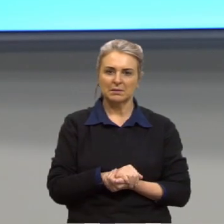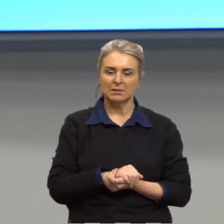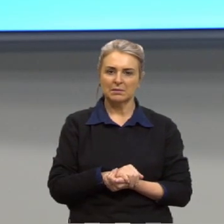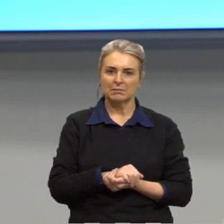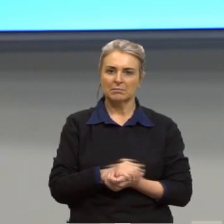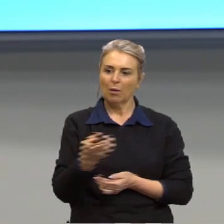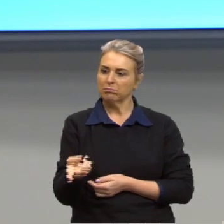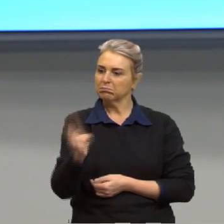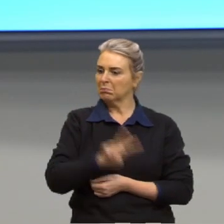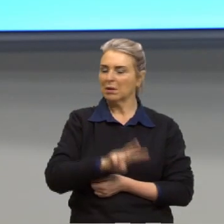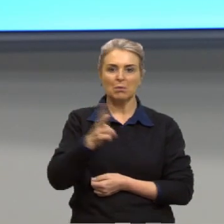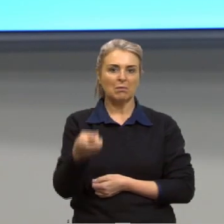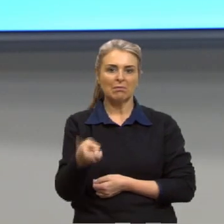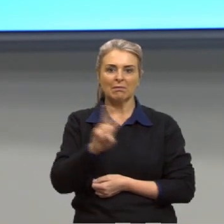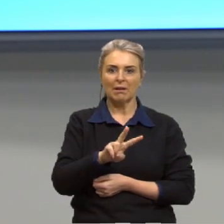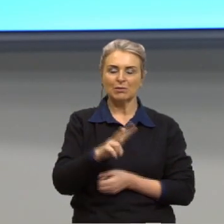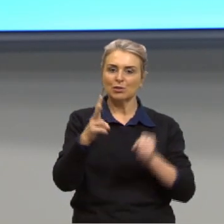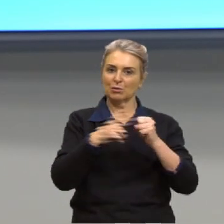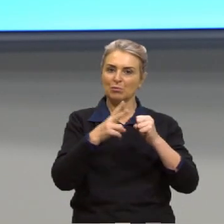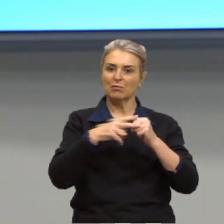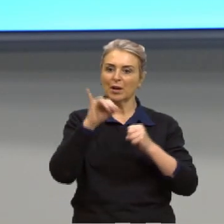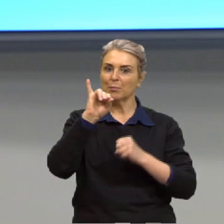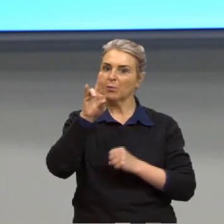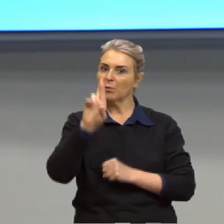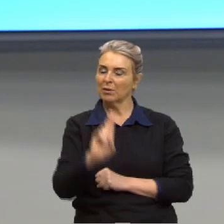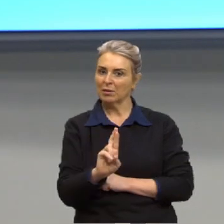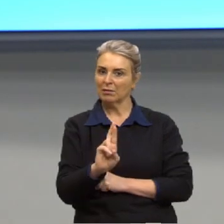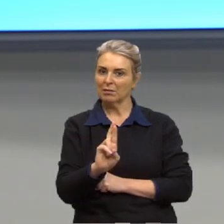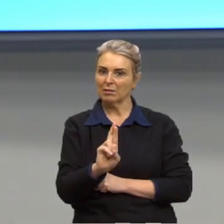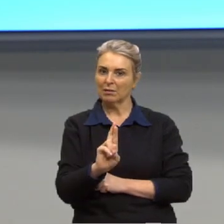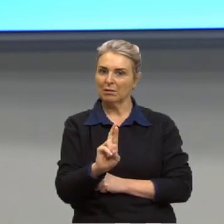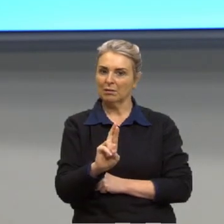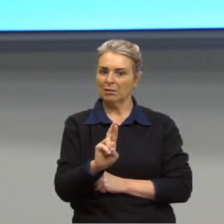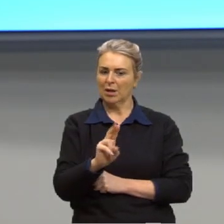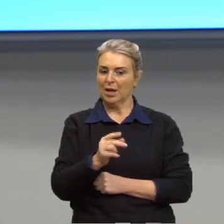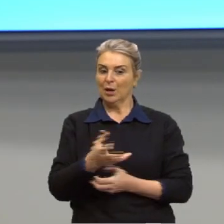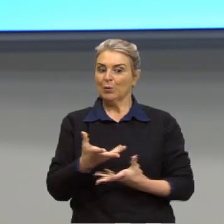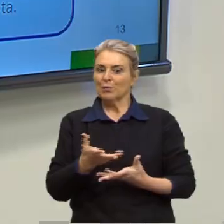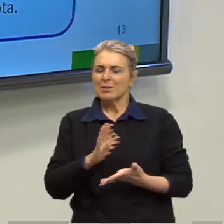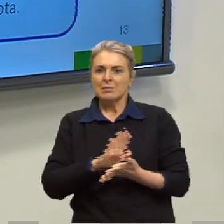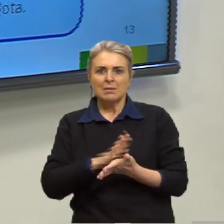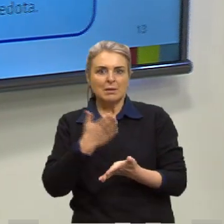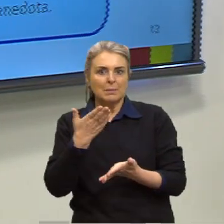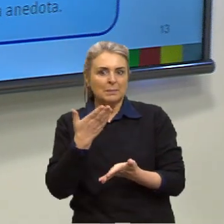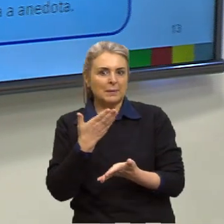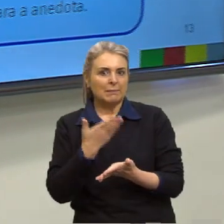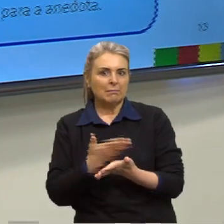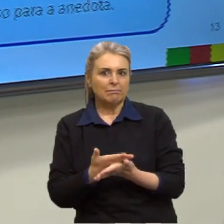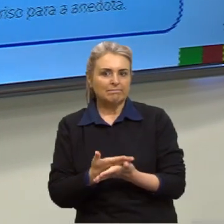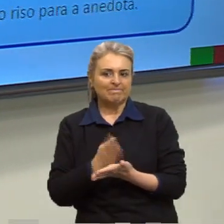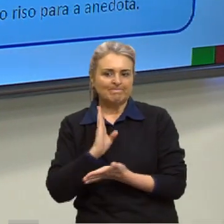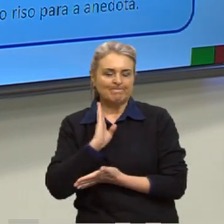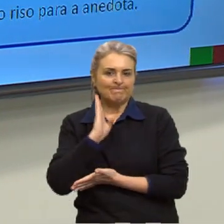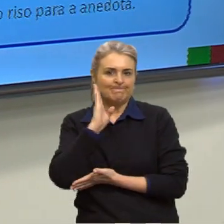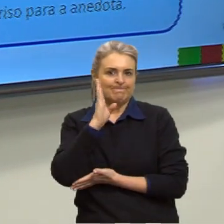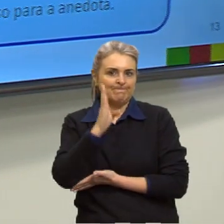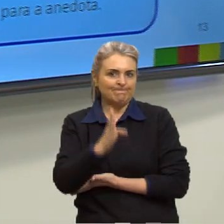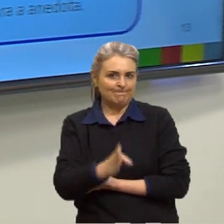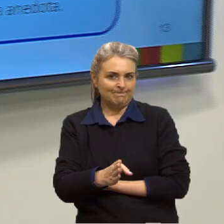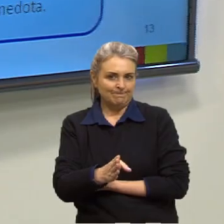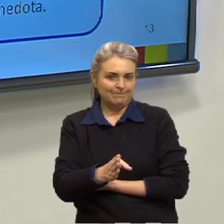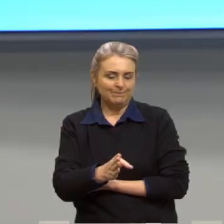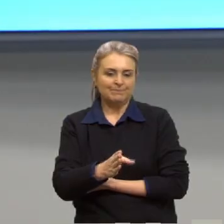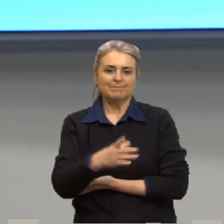Ambiguidade do verbo ir. Por quê? Porque, ao ser interpretado no seu sentido literal e tendo como